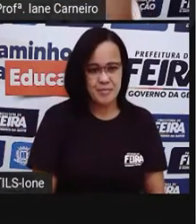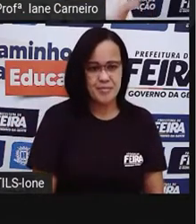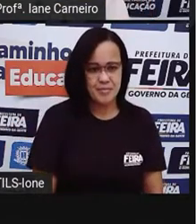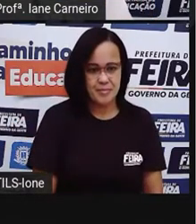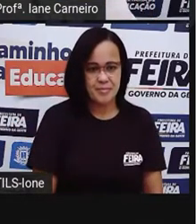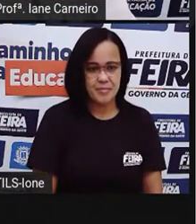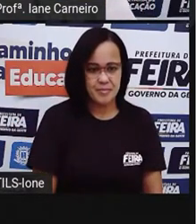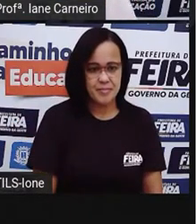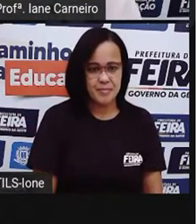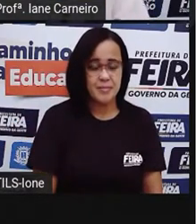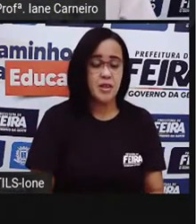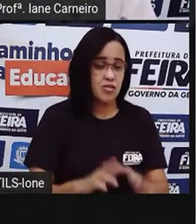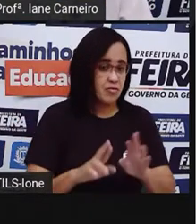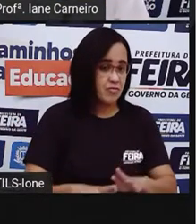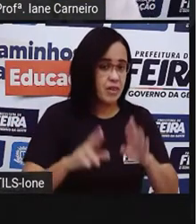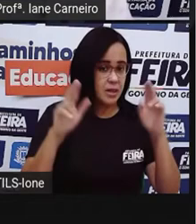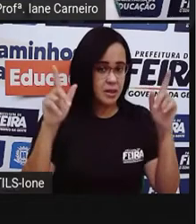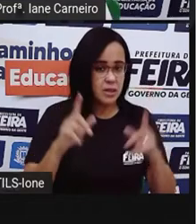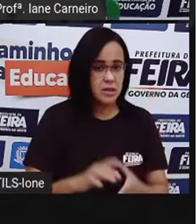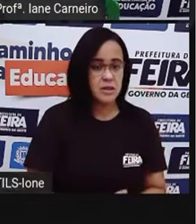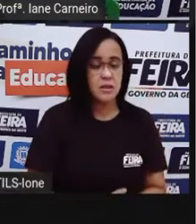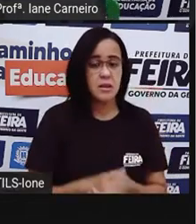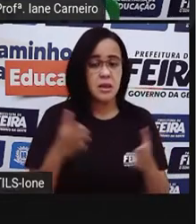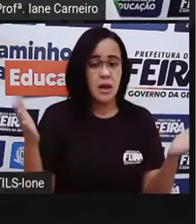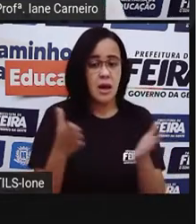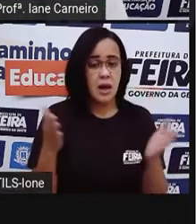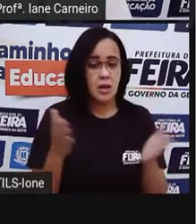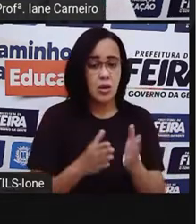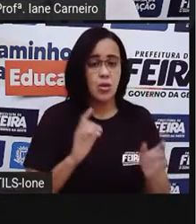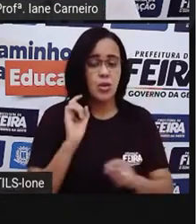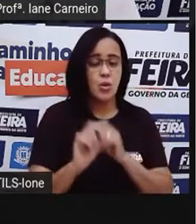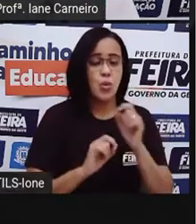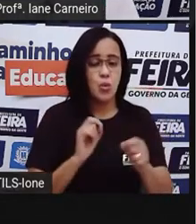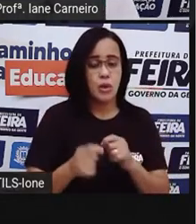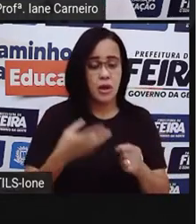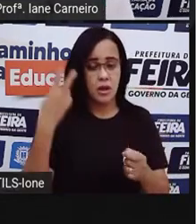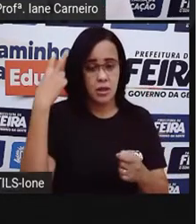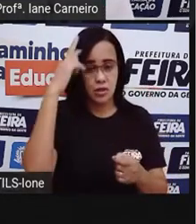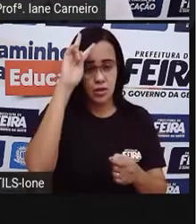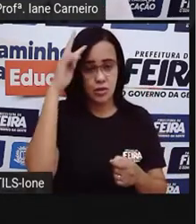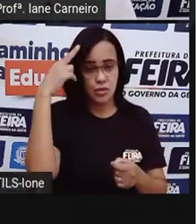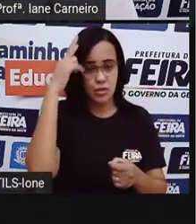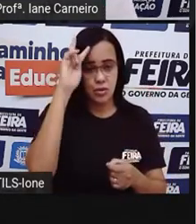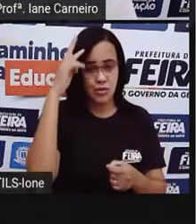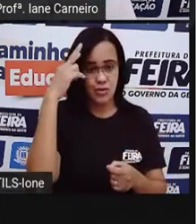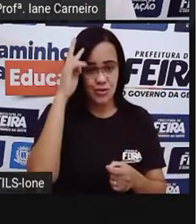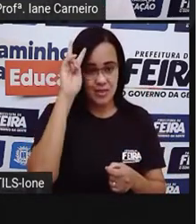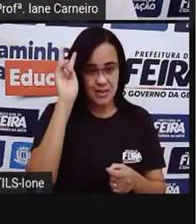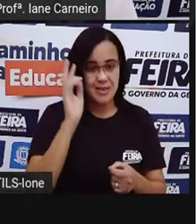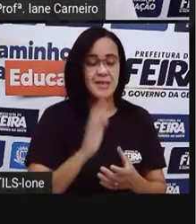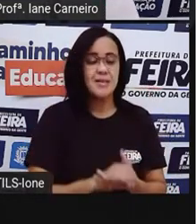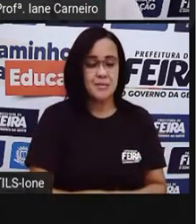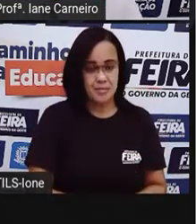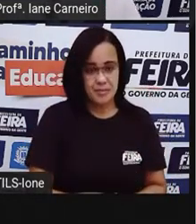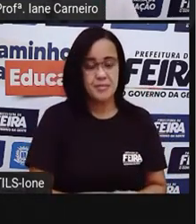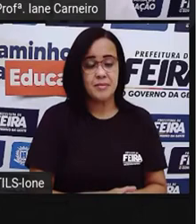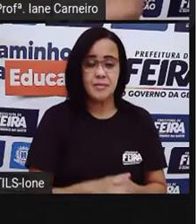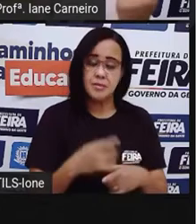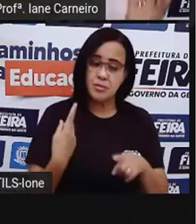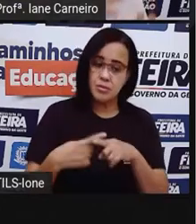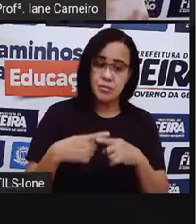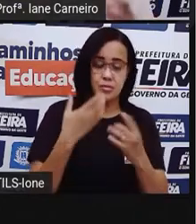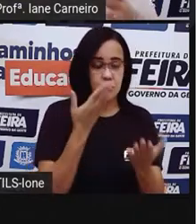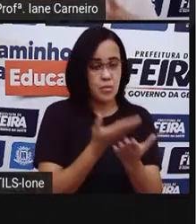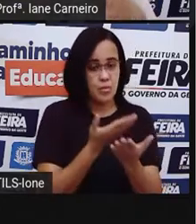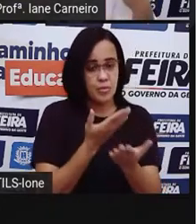diferentes, né? E aí agora a gente vai para a parte da nossa história, porque a aula de hoje a gente vai falar sobre o